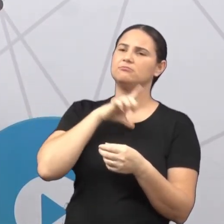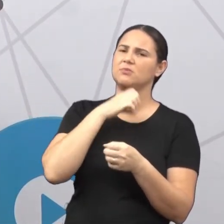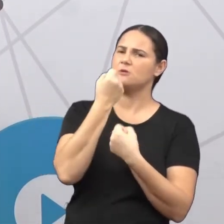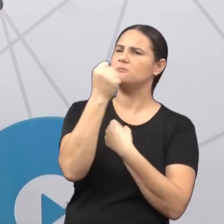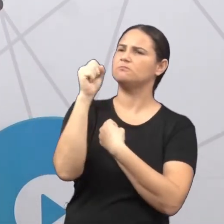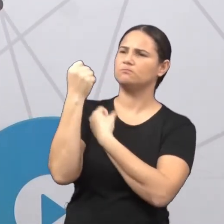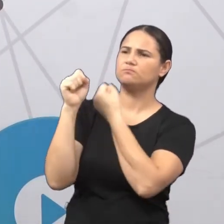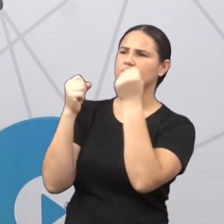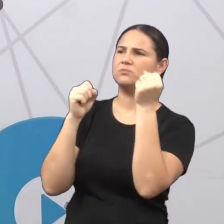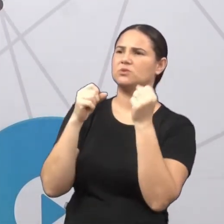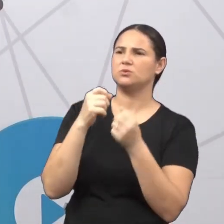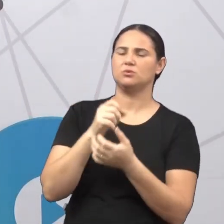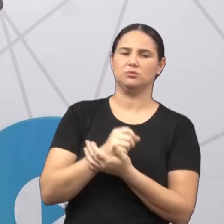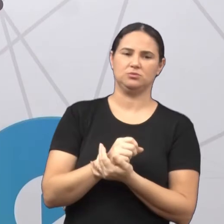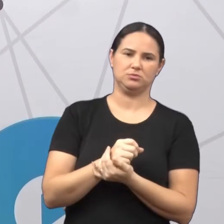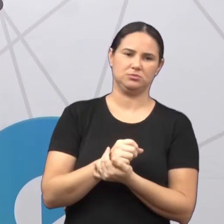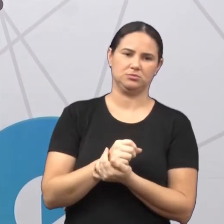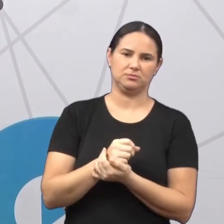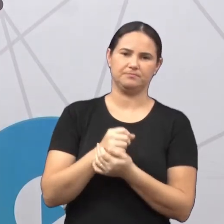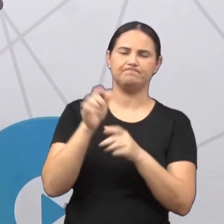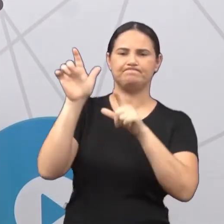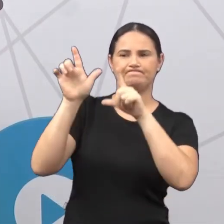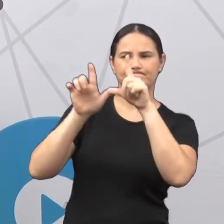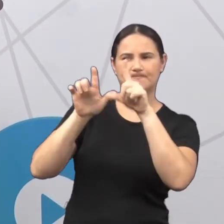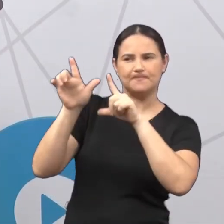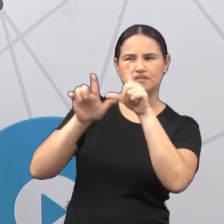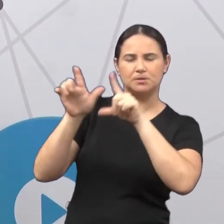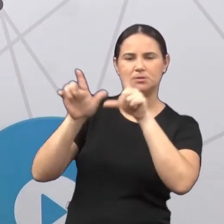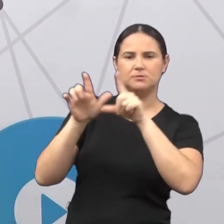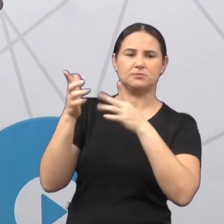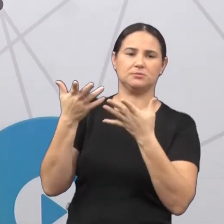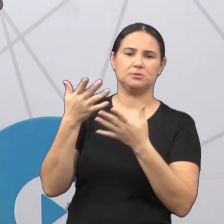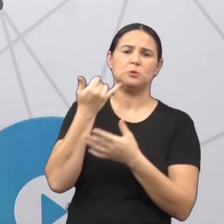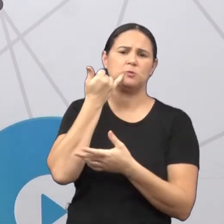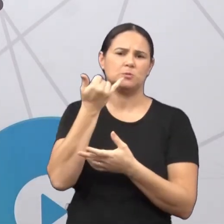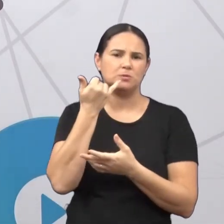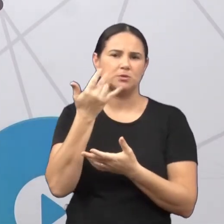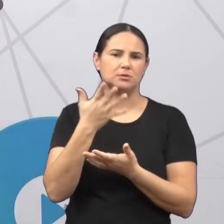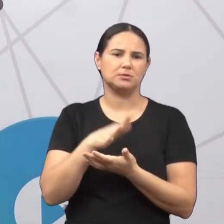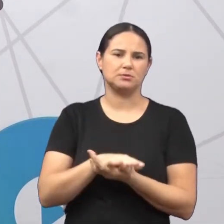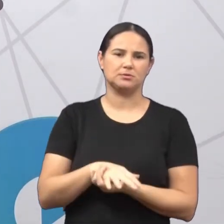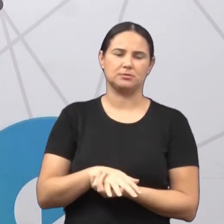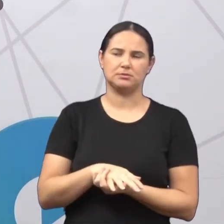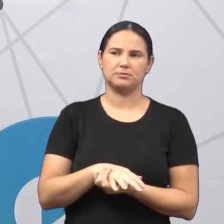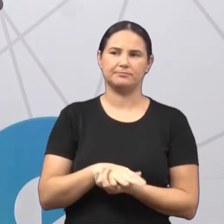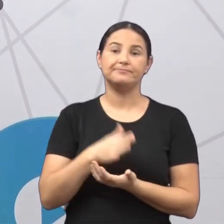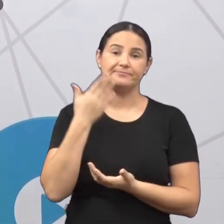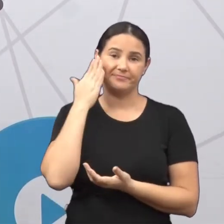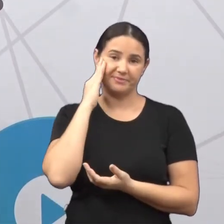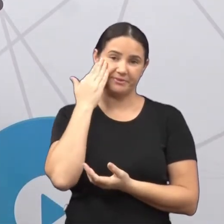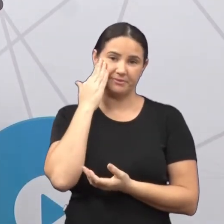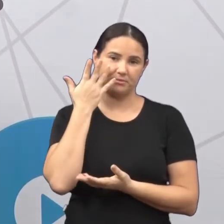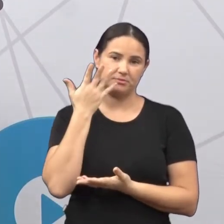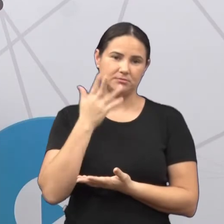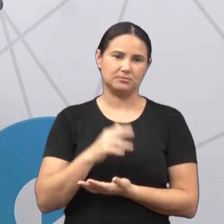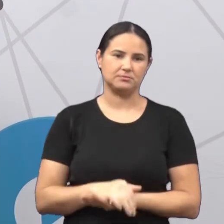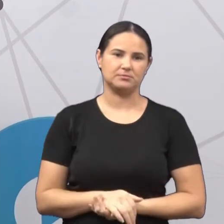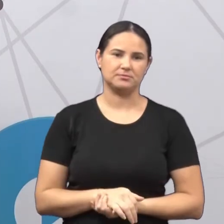de uma indústria. Veio de uma fábrica. A maioria das coisas foi feita assim. Ok?